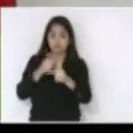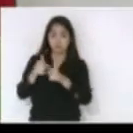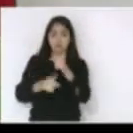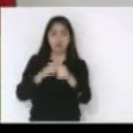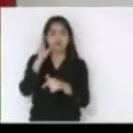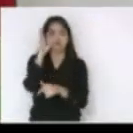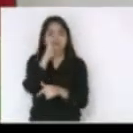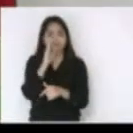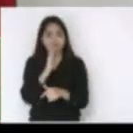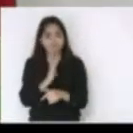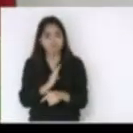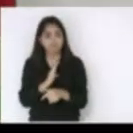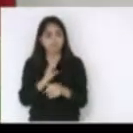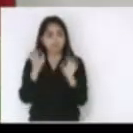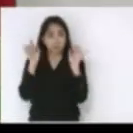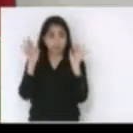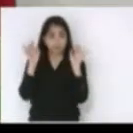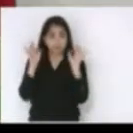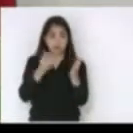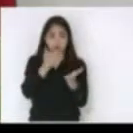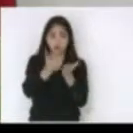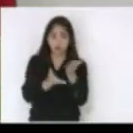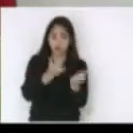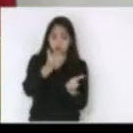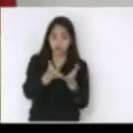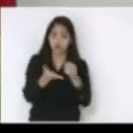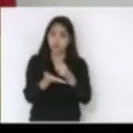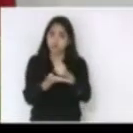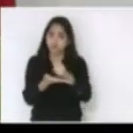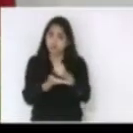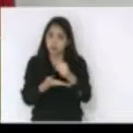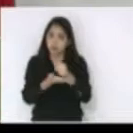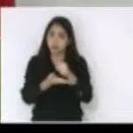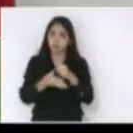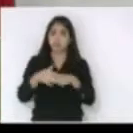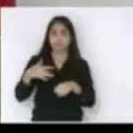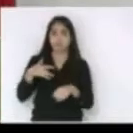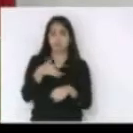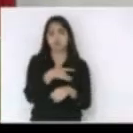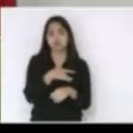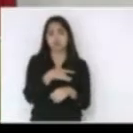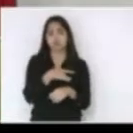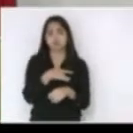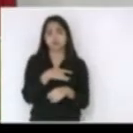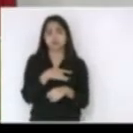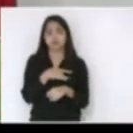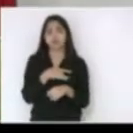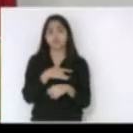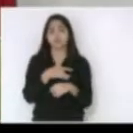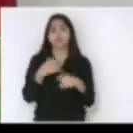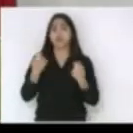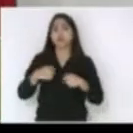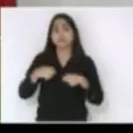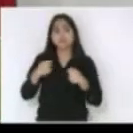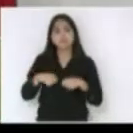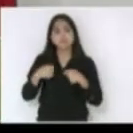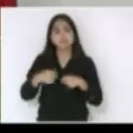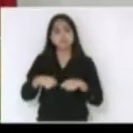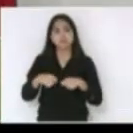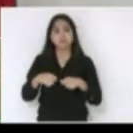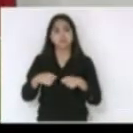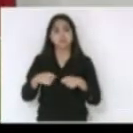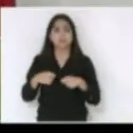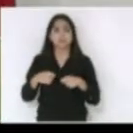em todo o Brasil em especial o atendimento básico na área da saúde e que precisamos sem dúvida